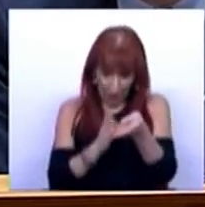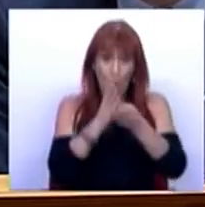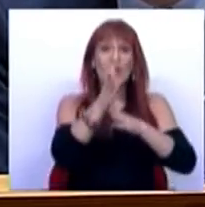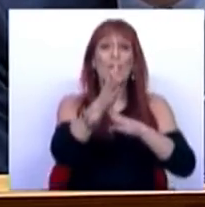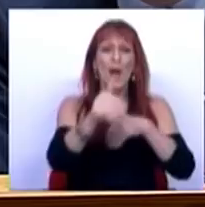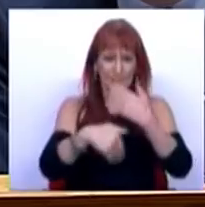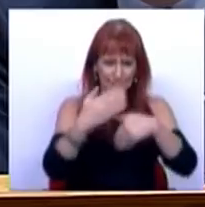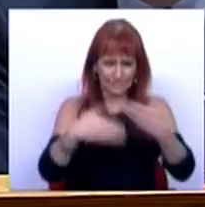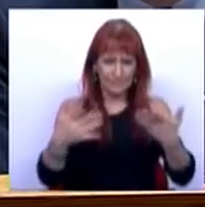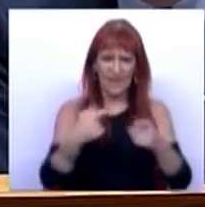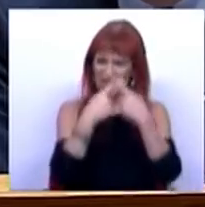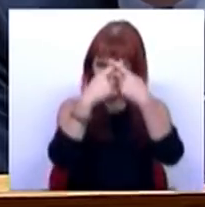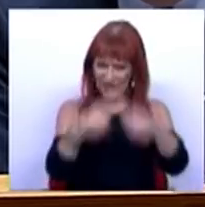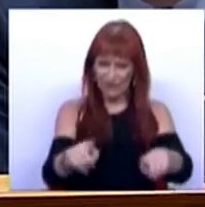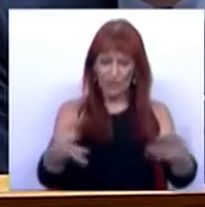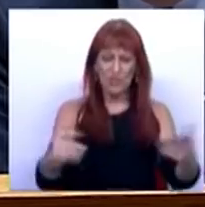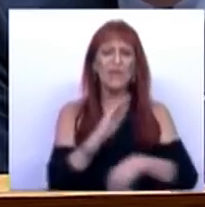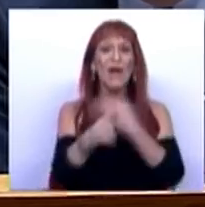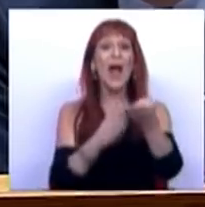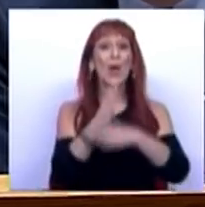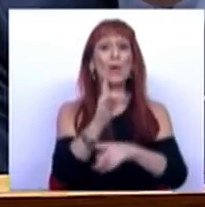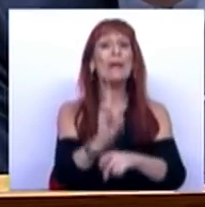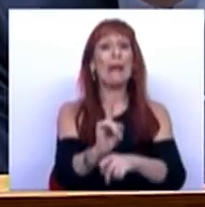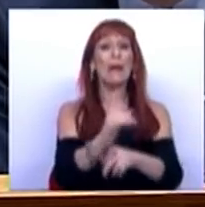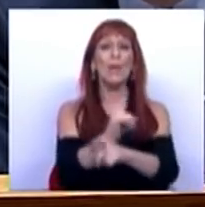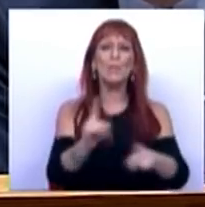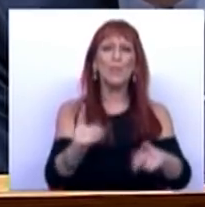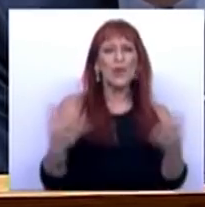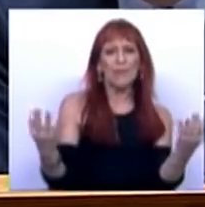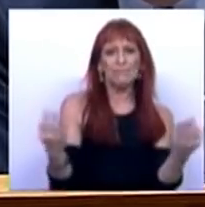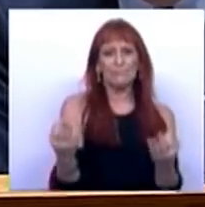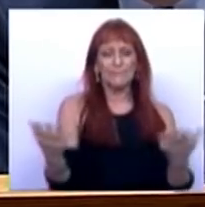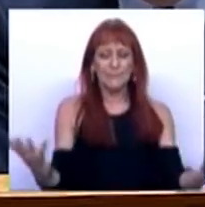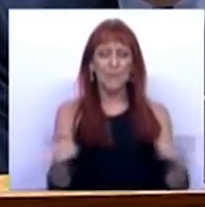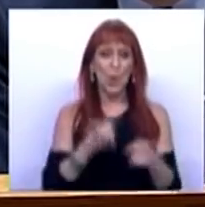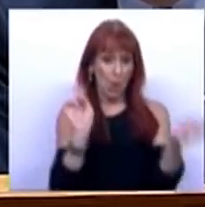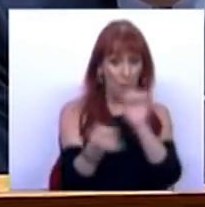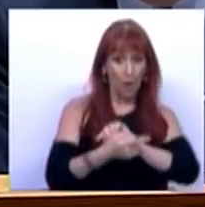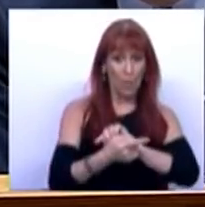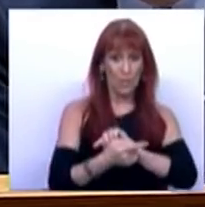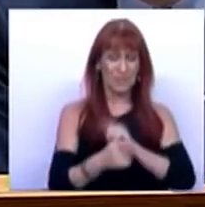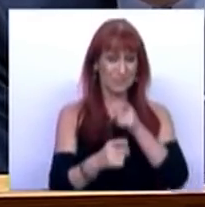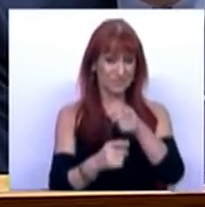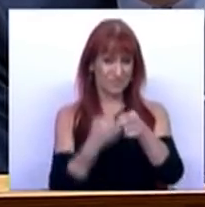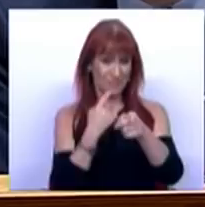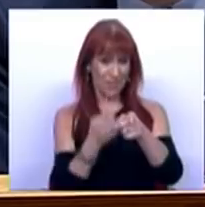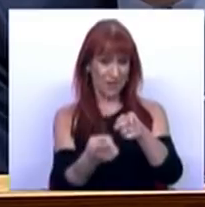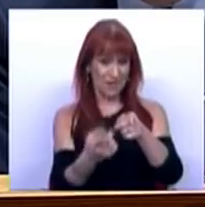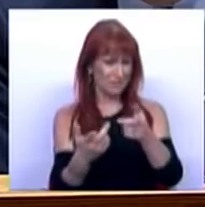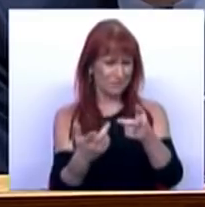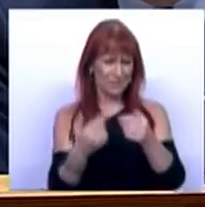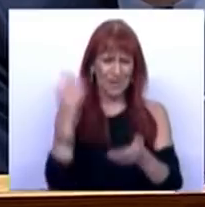a ser, o que é diferente. E vai continuar a ser porque, efetivamente, ao contrário do que aquilo que diz,